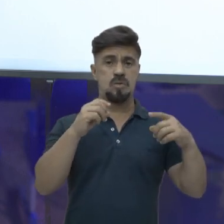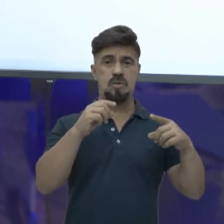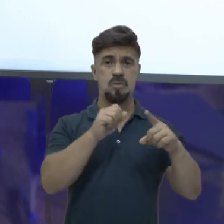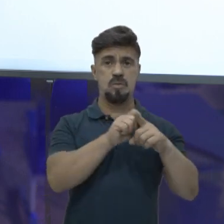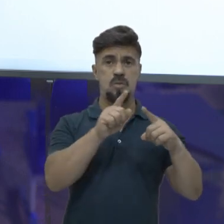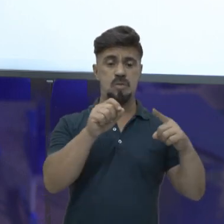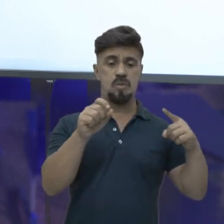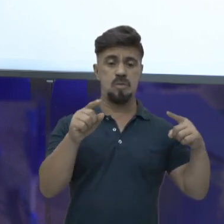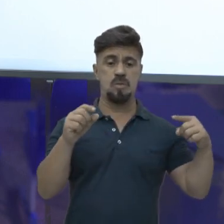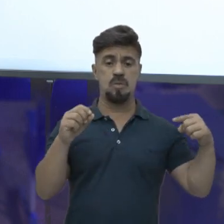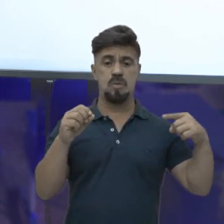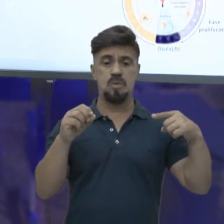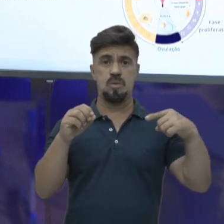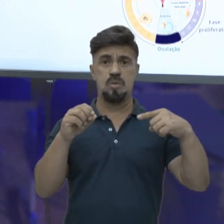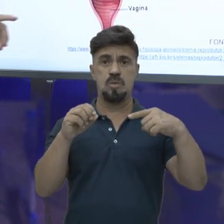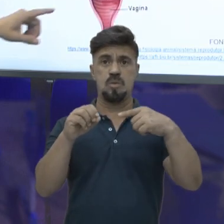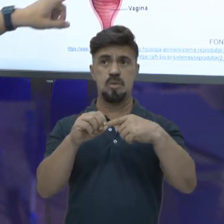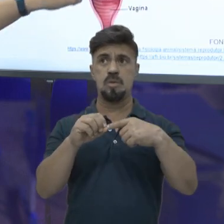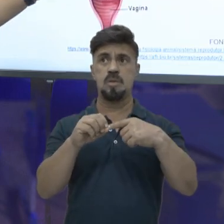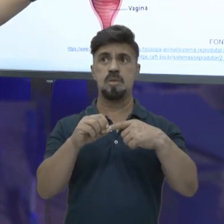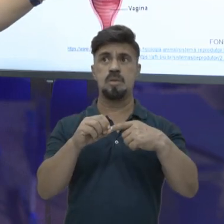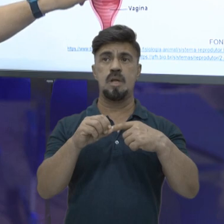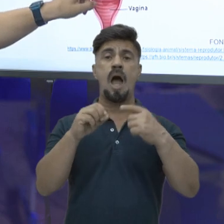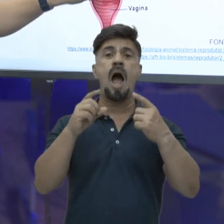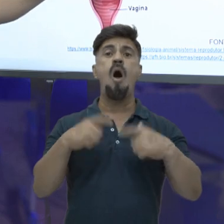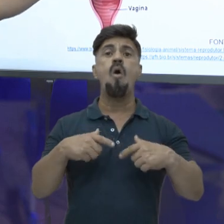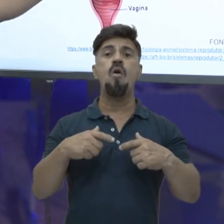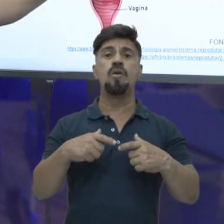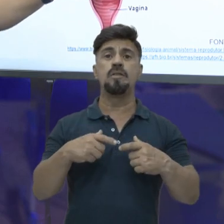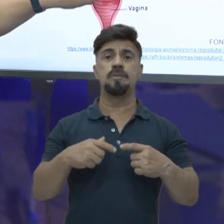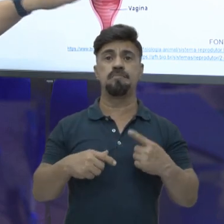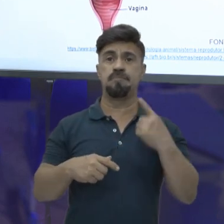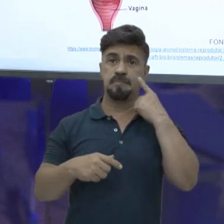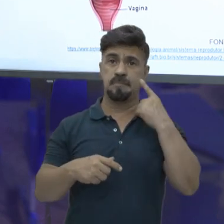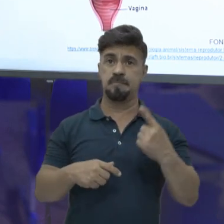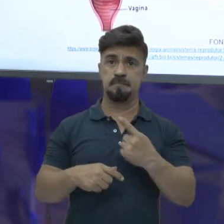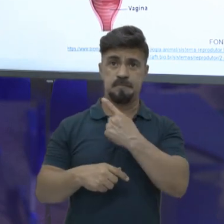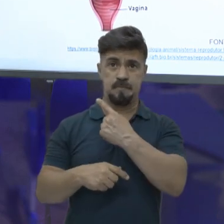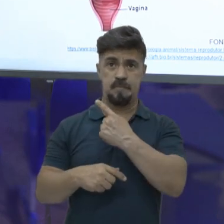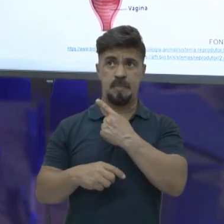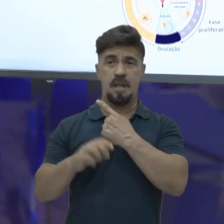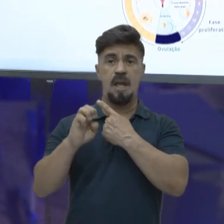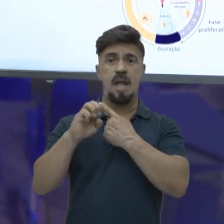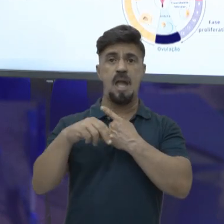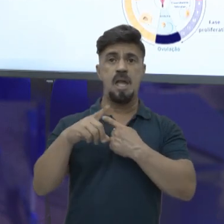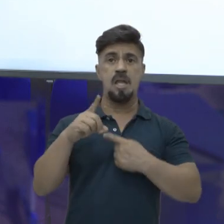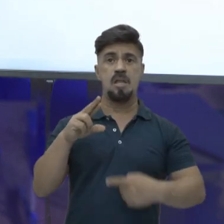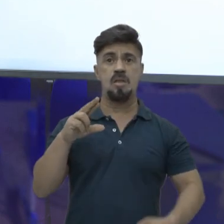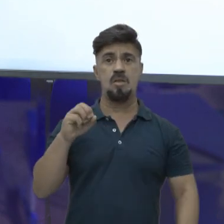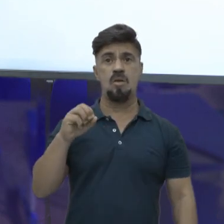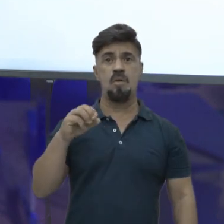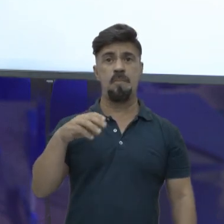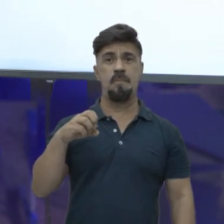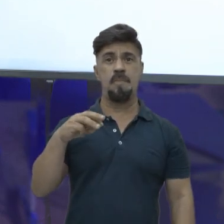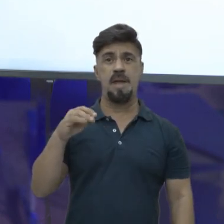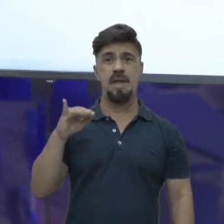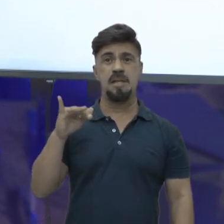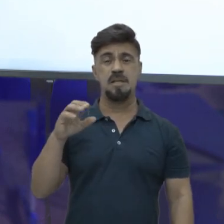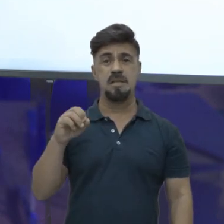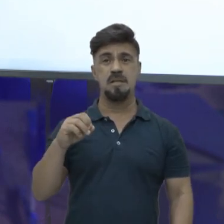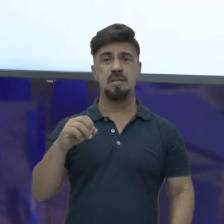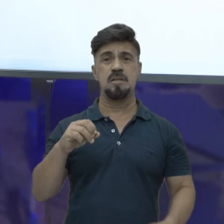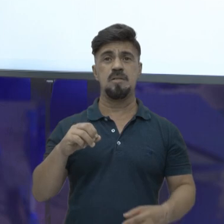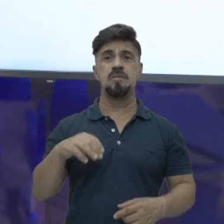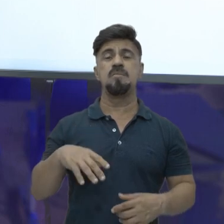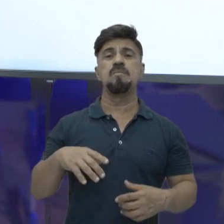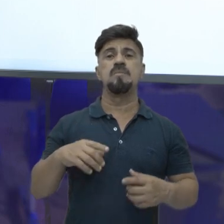Onde é que eles vão ser implantados? Nessa região daqui, que a gente chama de endométrio, tá certo? Então, na região